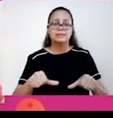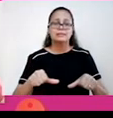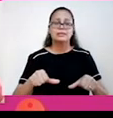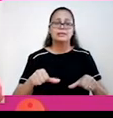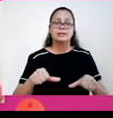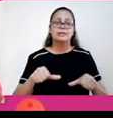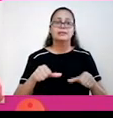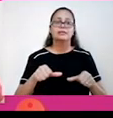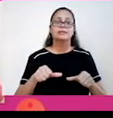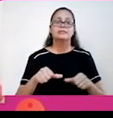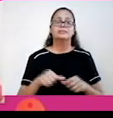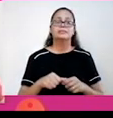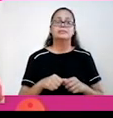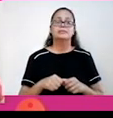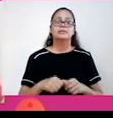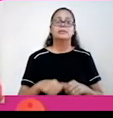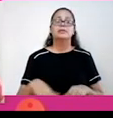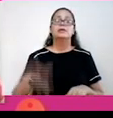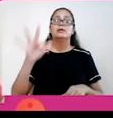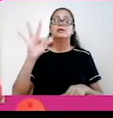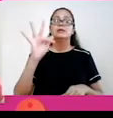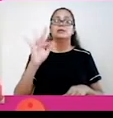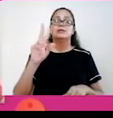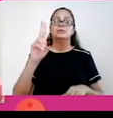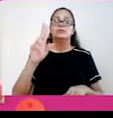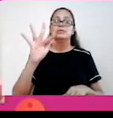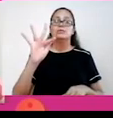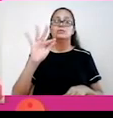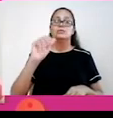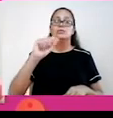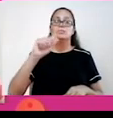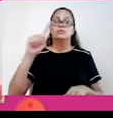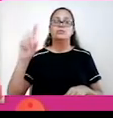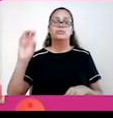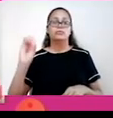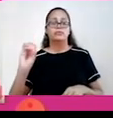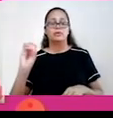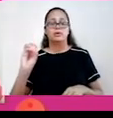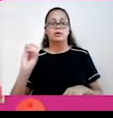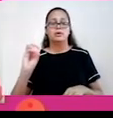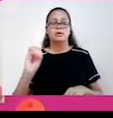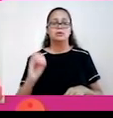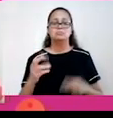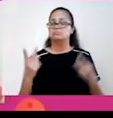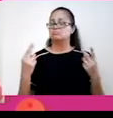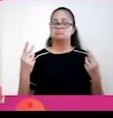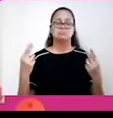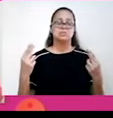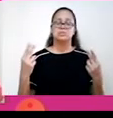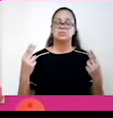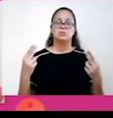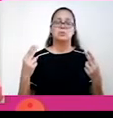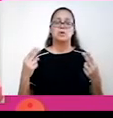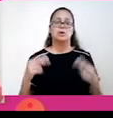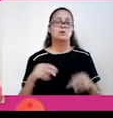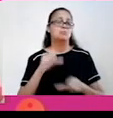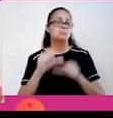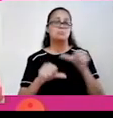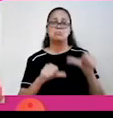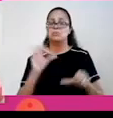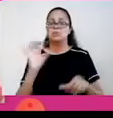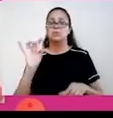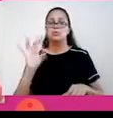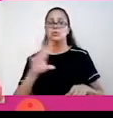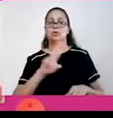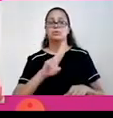da Índia, ele não recebe o nome de furacão, ele recebe o nome de tufão. Mas ambos são ciclones, só mudam o nome aí de acordo com a região.